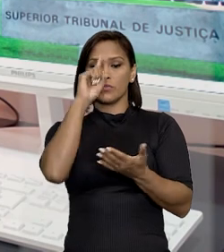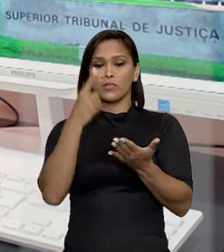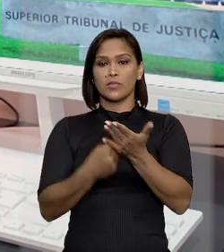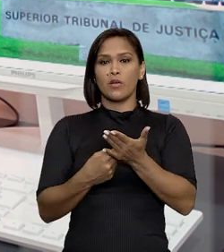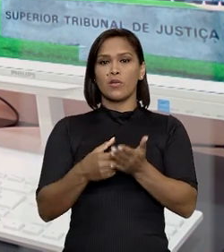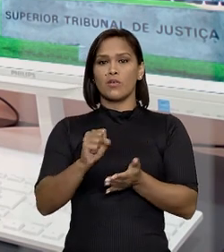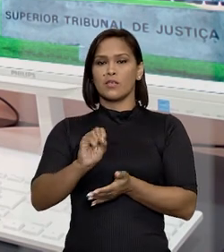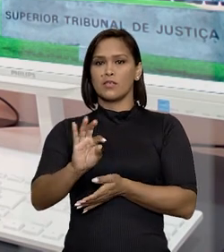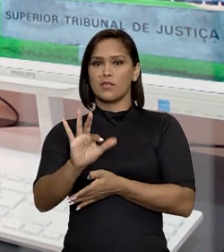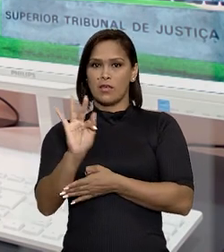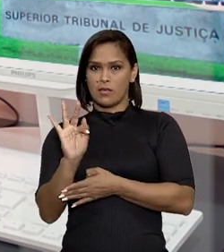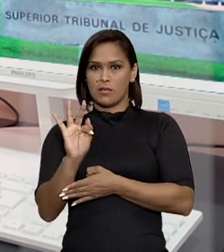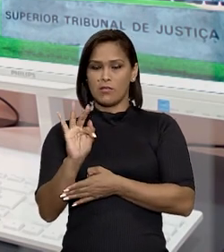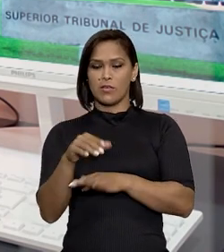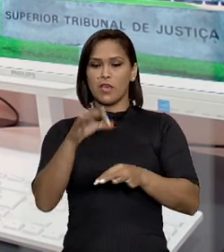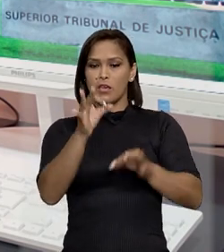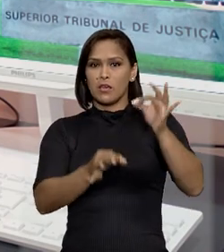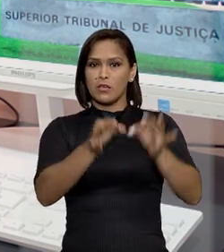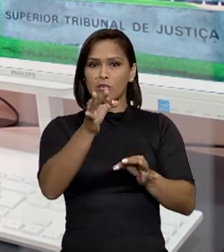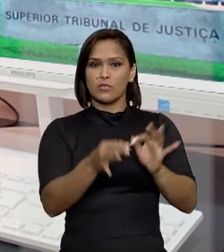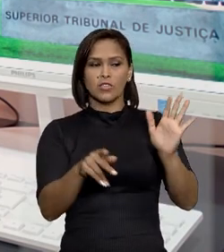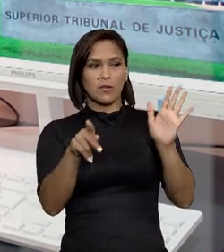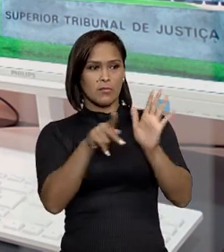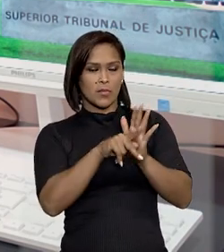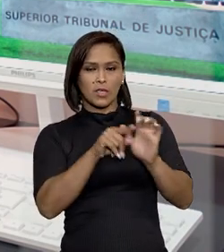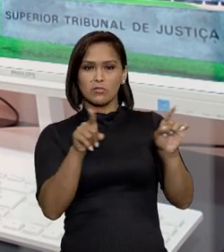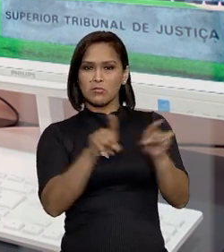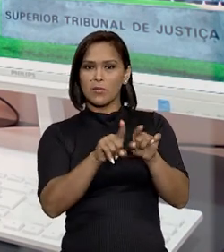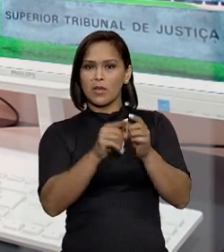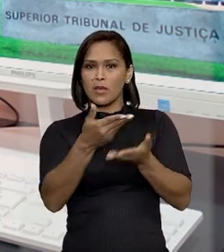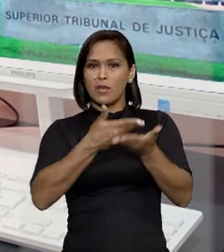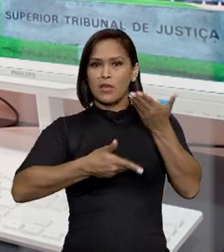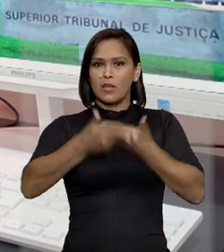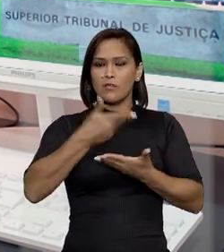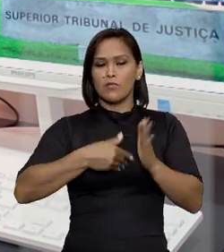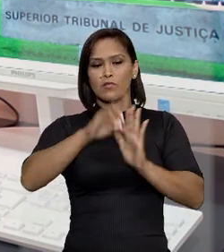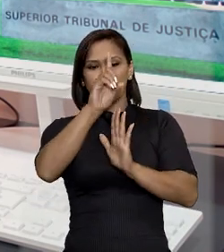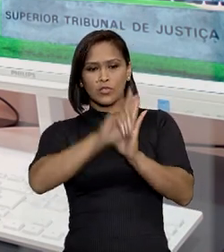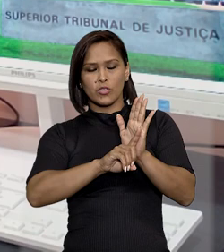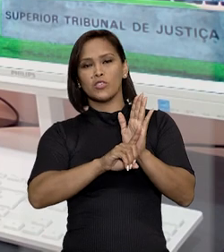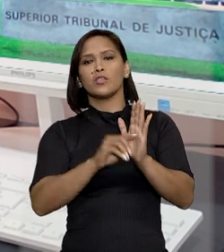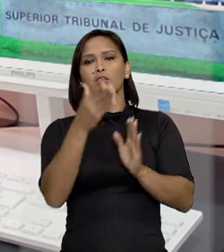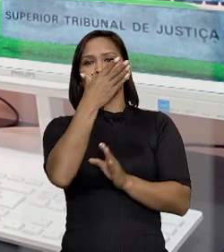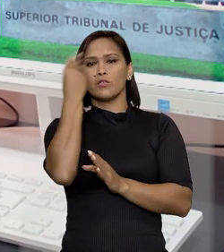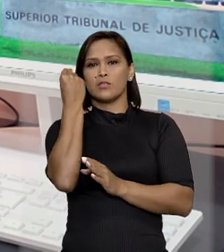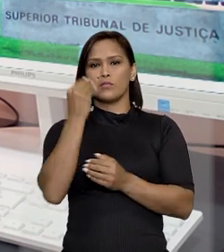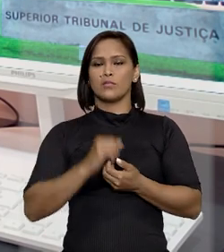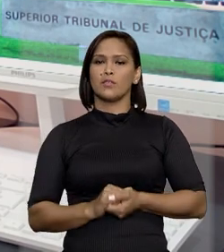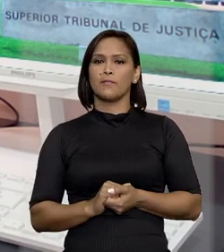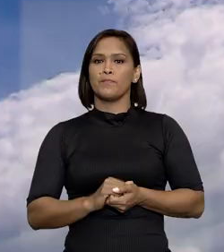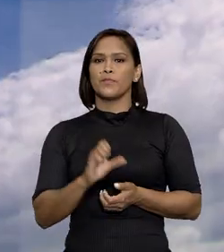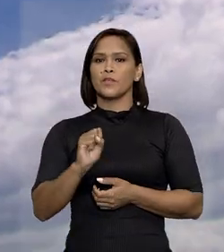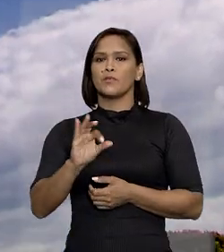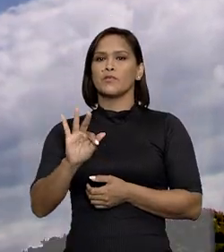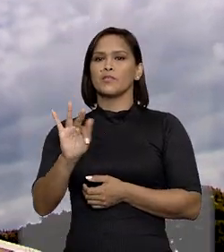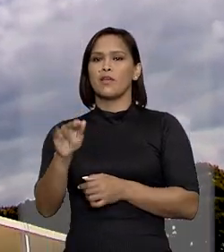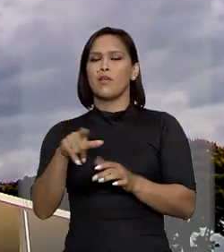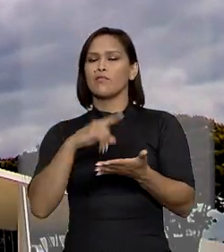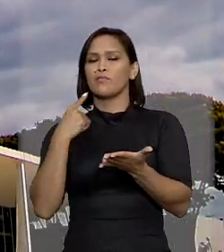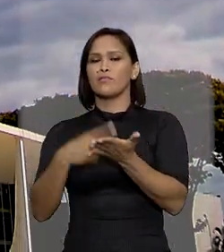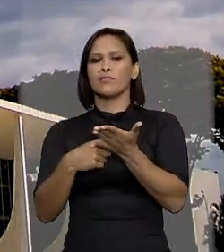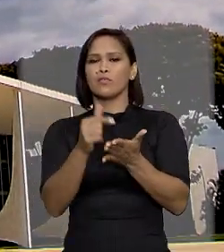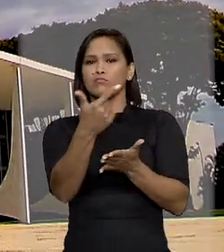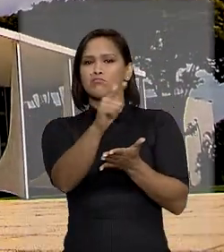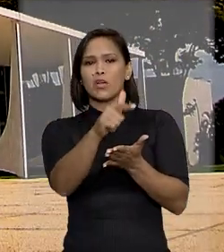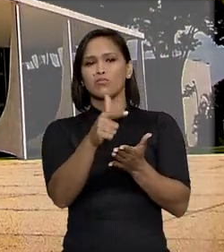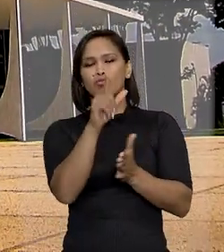a decisão do Supremo Tribunal Federal em um julgamento que também envolvia o direito ao esquecimento. O STF